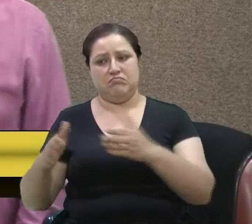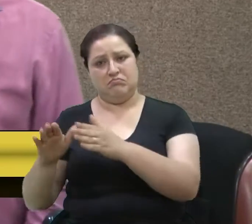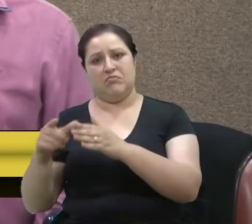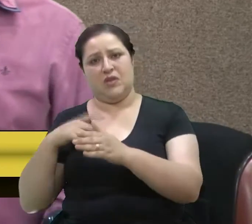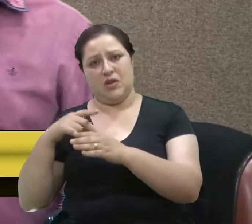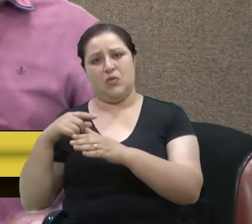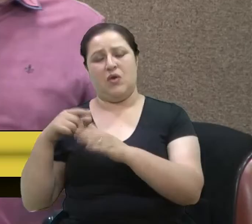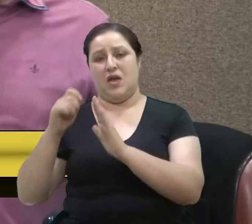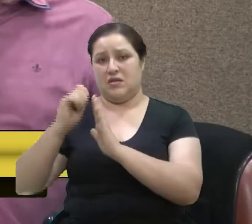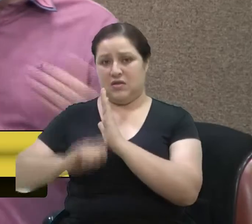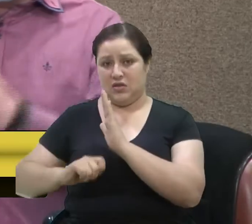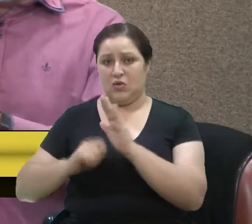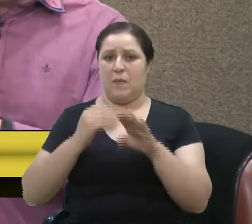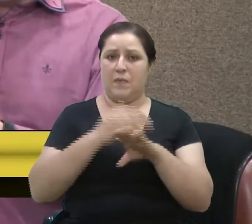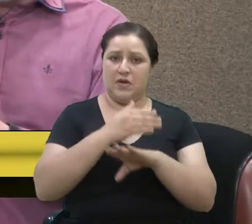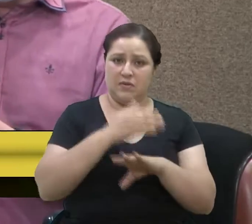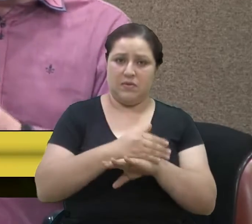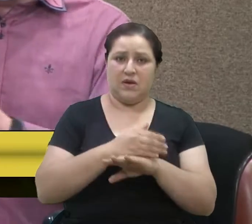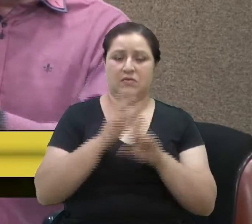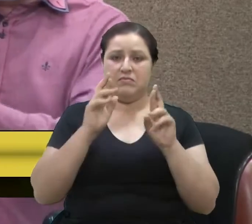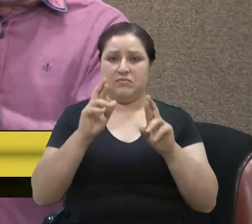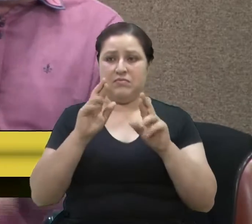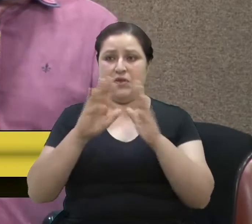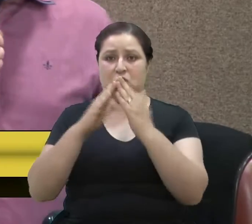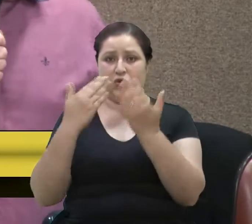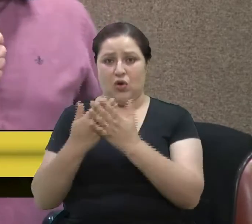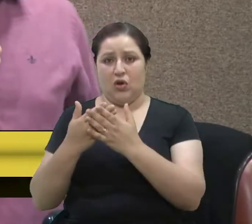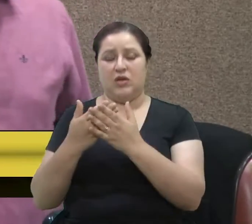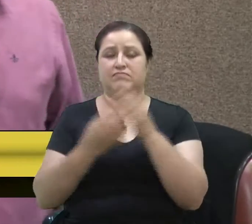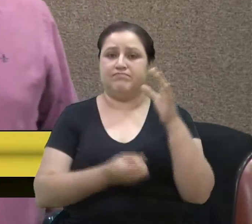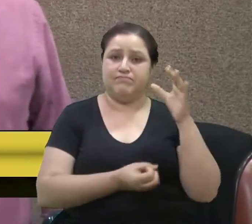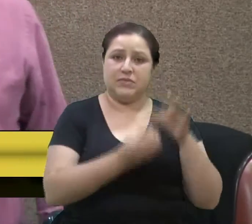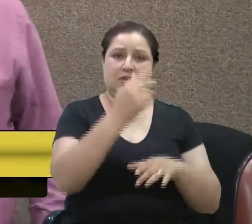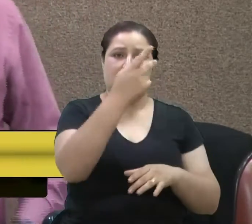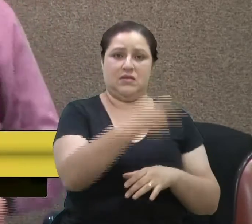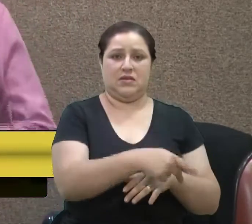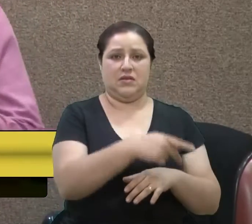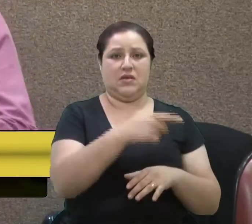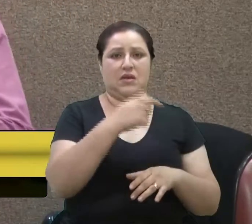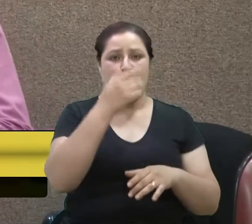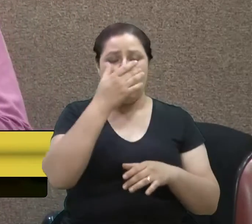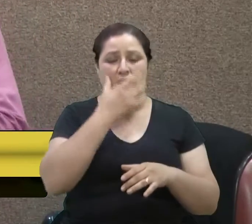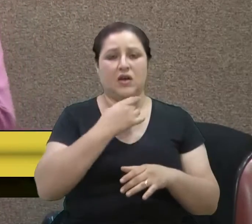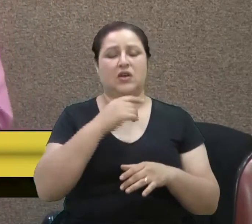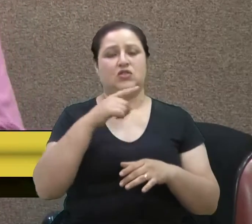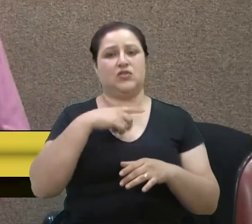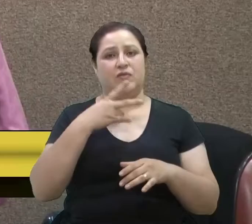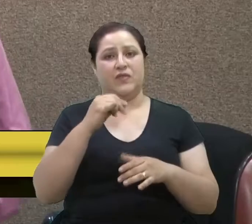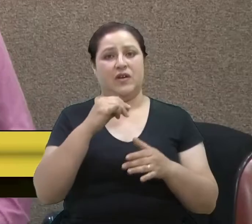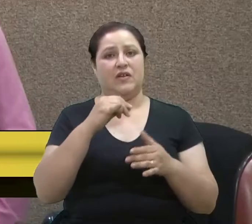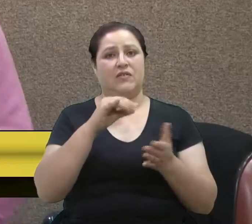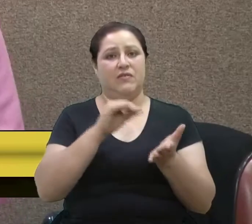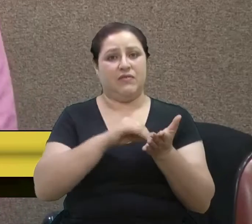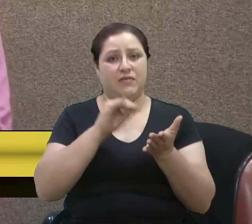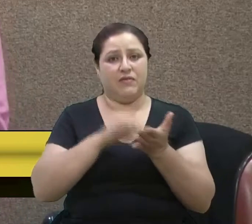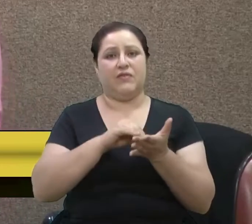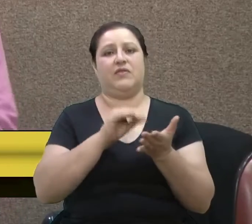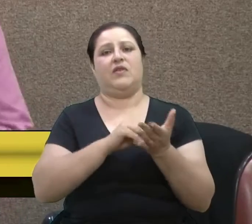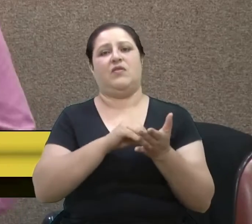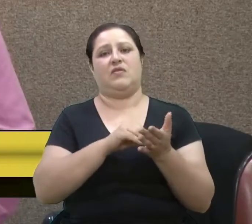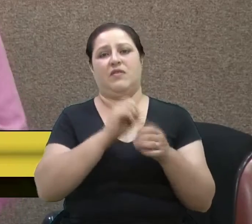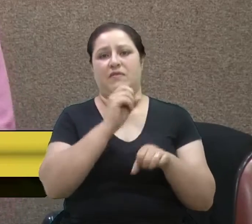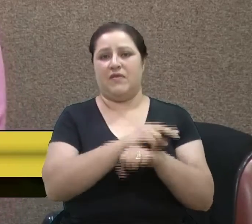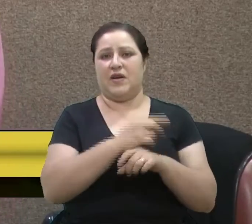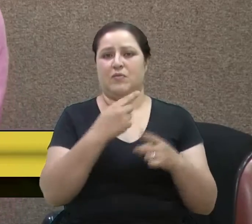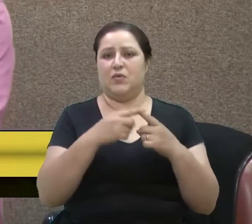dessa frente, e que venham escolas para cá, que eu tenho certeza que vão faltar vagas, porque todos os pais gostariam de